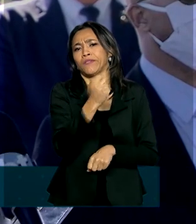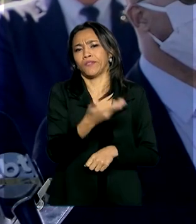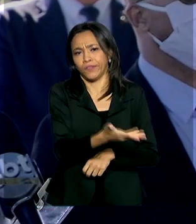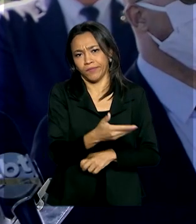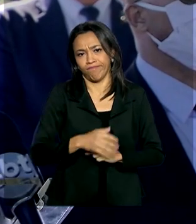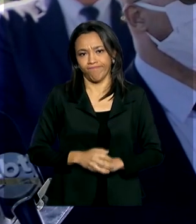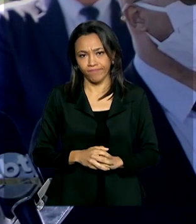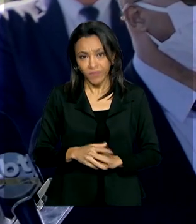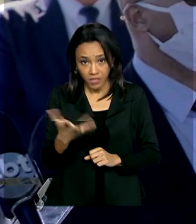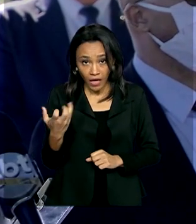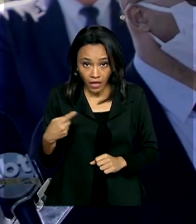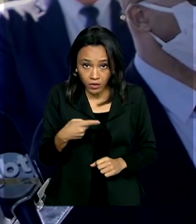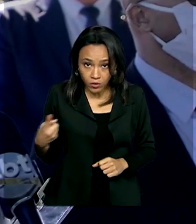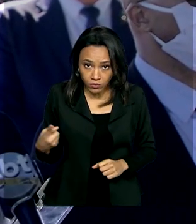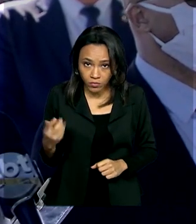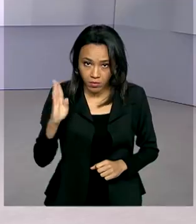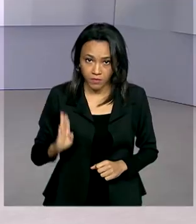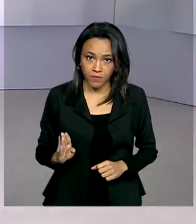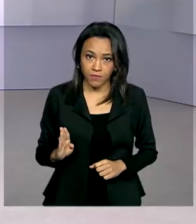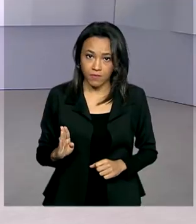Será que vocês querem isso para o Brasil?